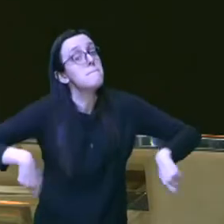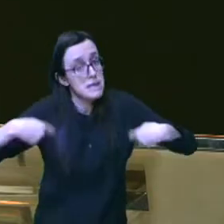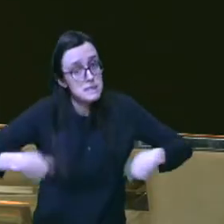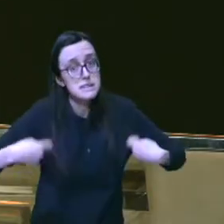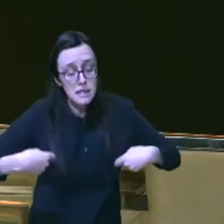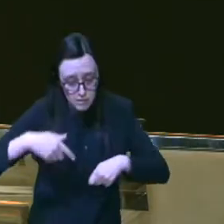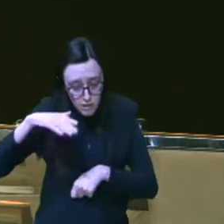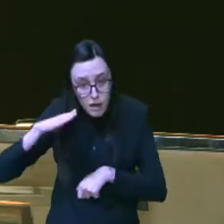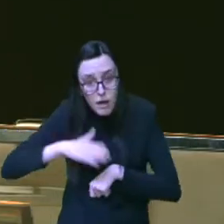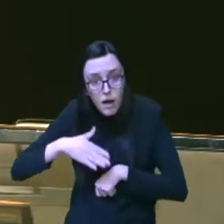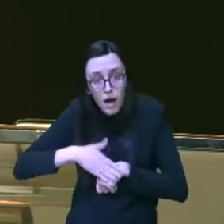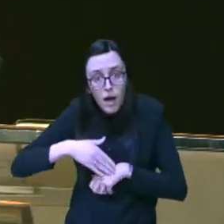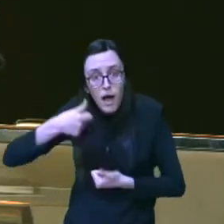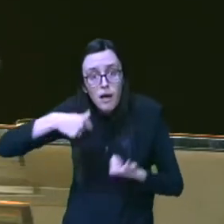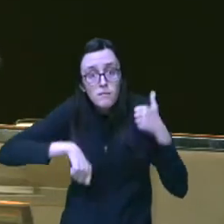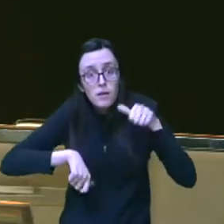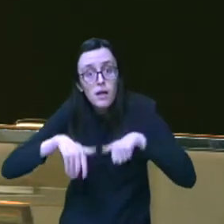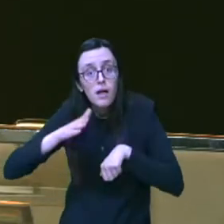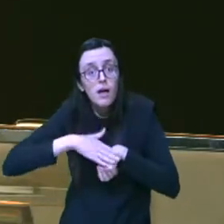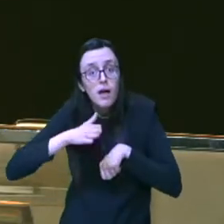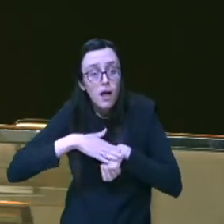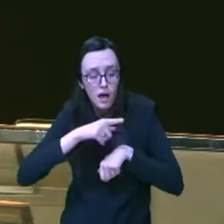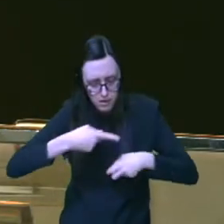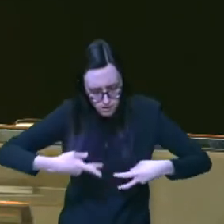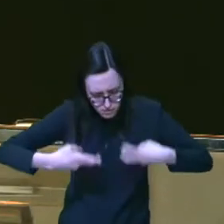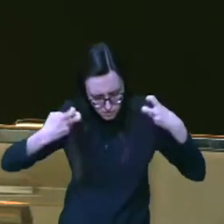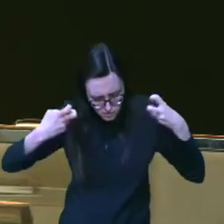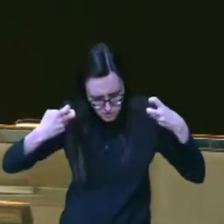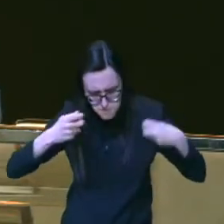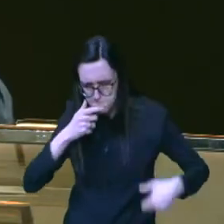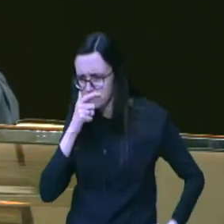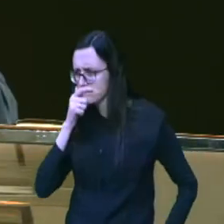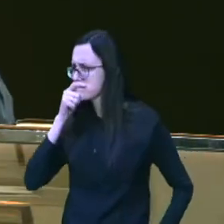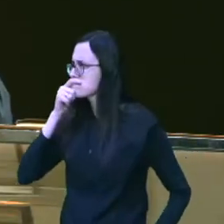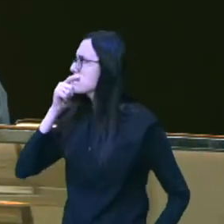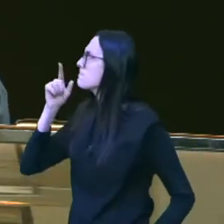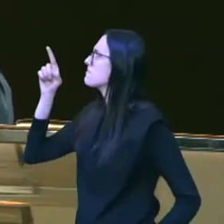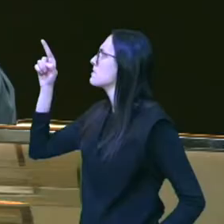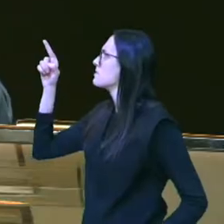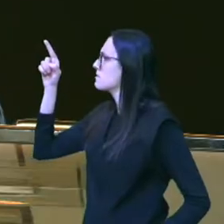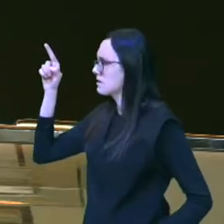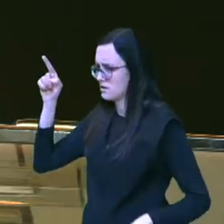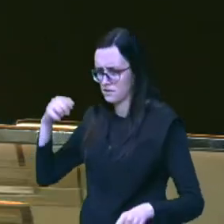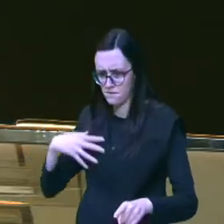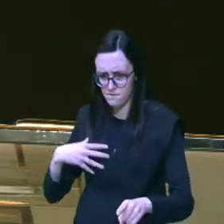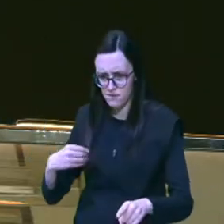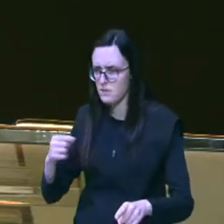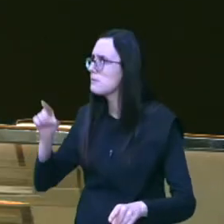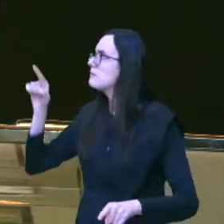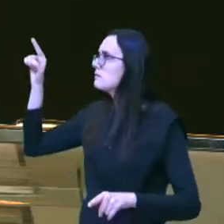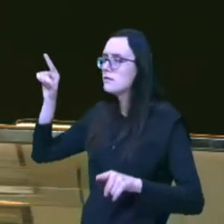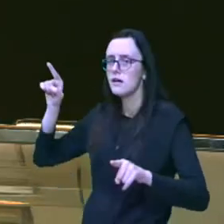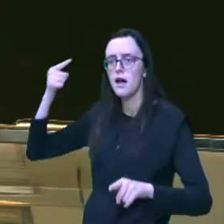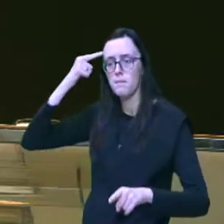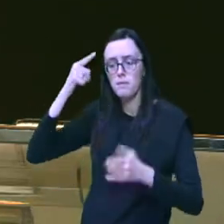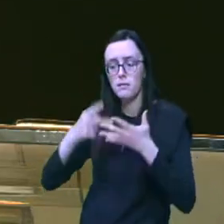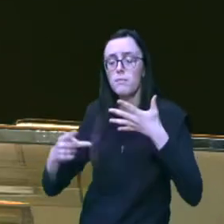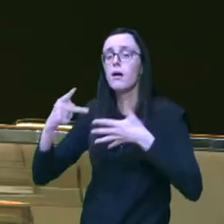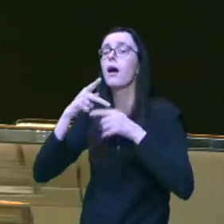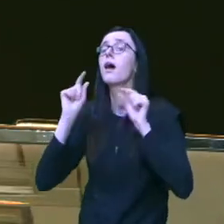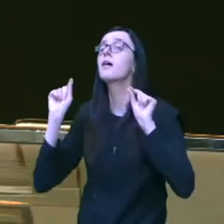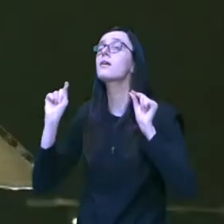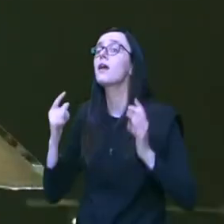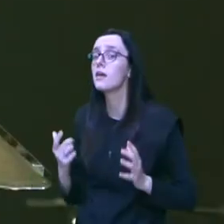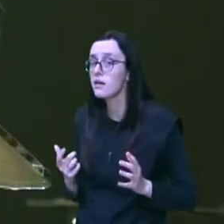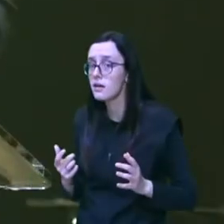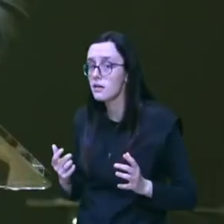autoavaliação e analisar quem realmente era a prioridade no seu coração fazer uma autoavaliação e rever